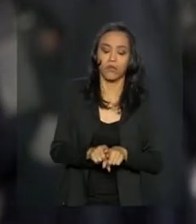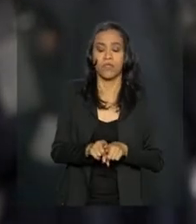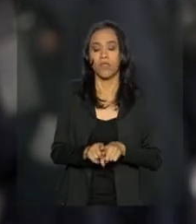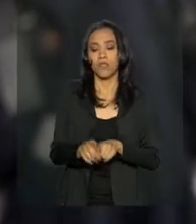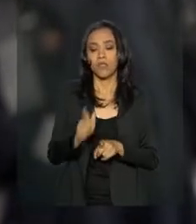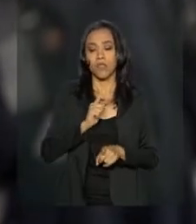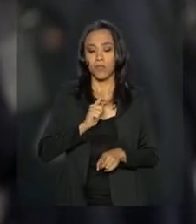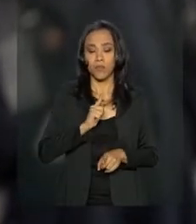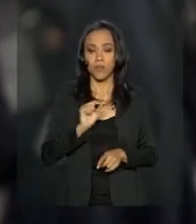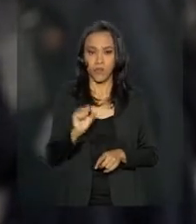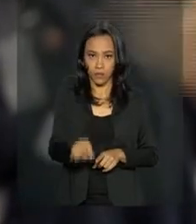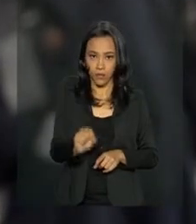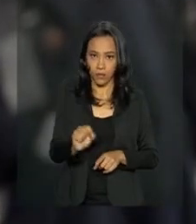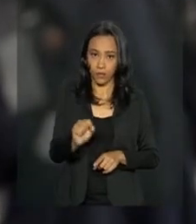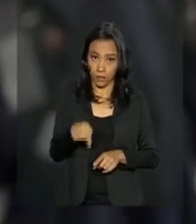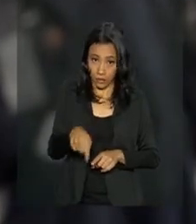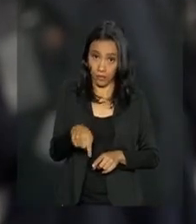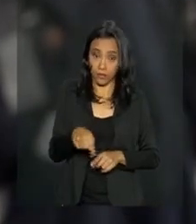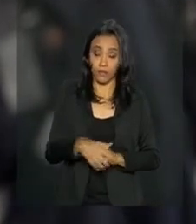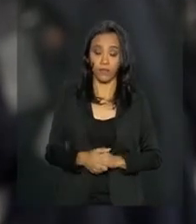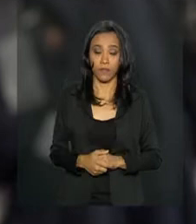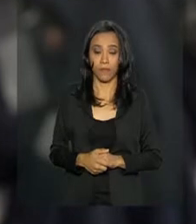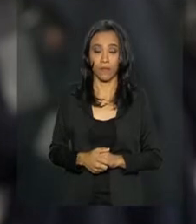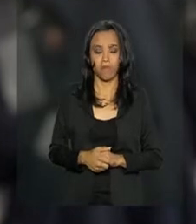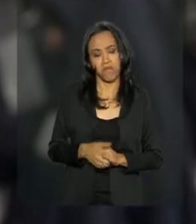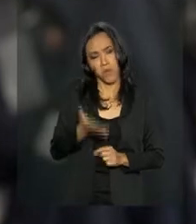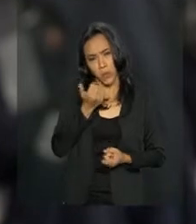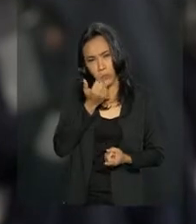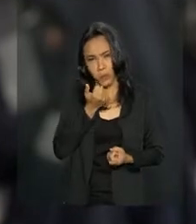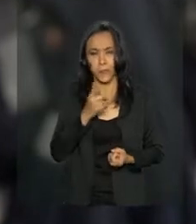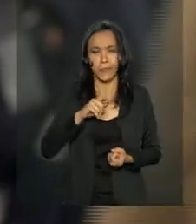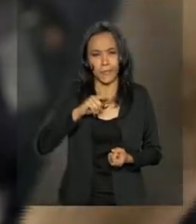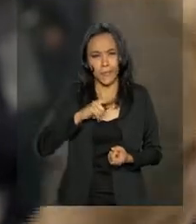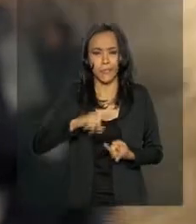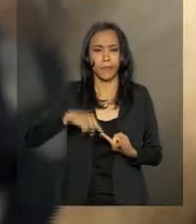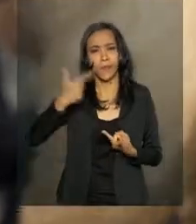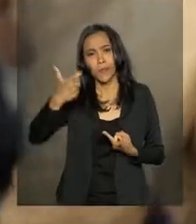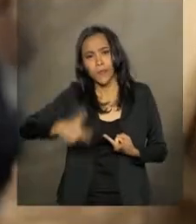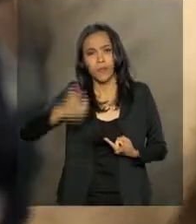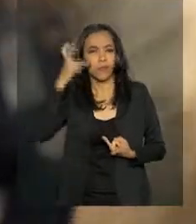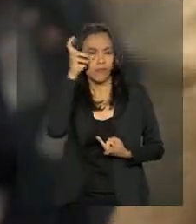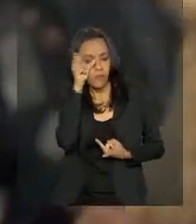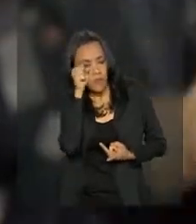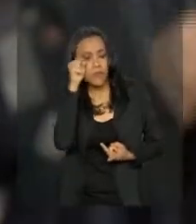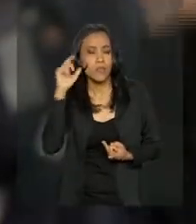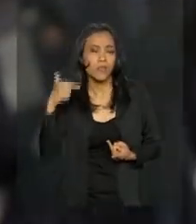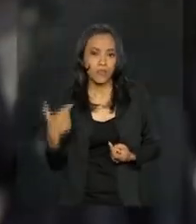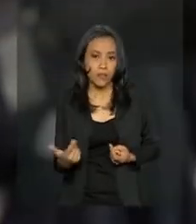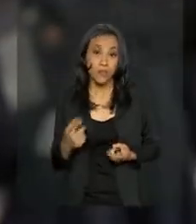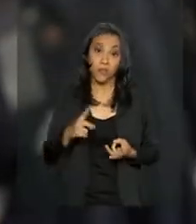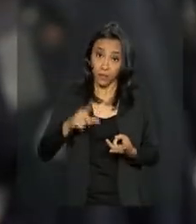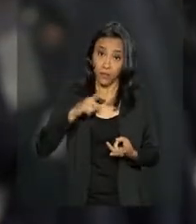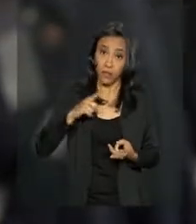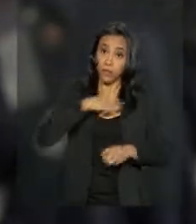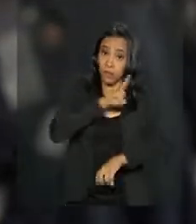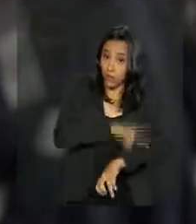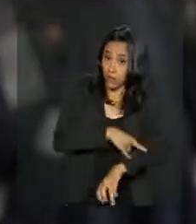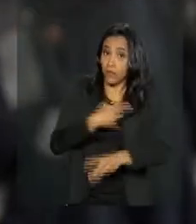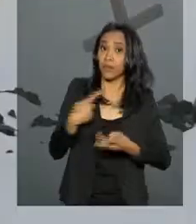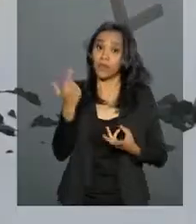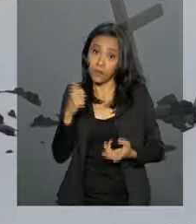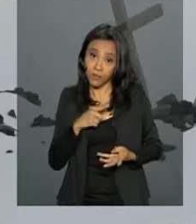nos alimentarmos, dormirmos, a parte de higiene, a parte